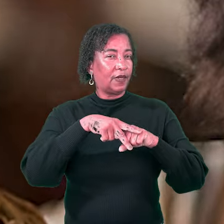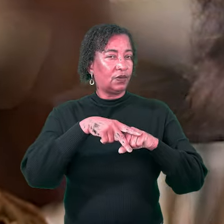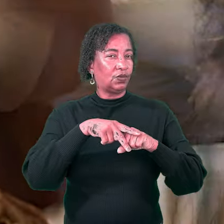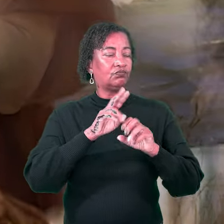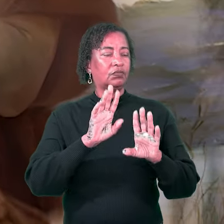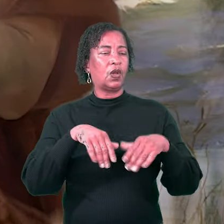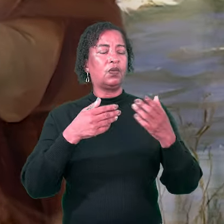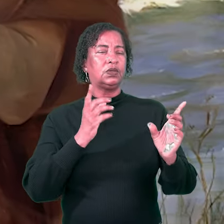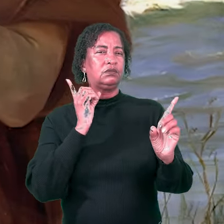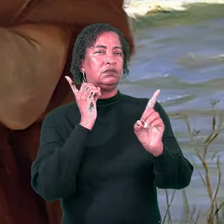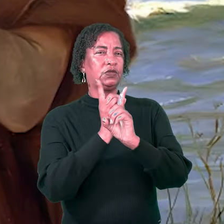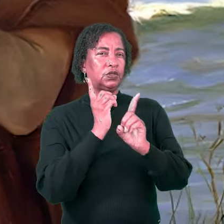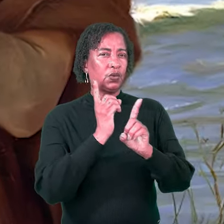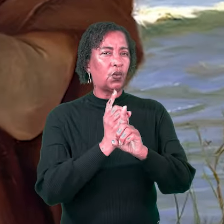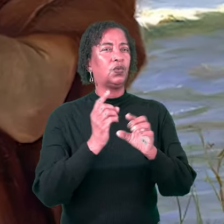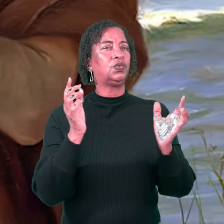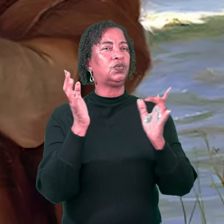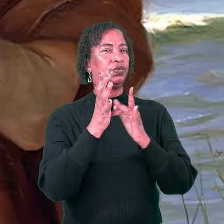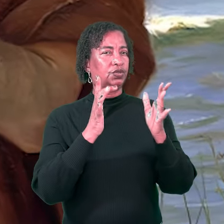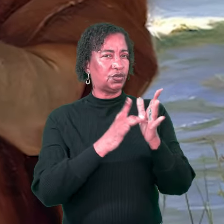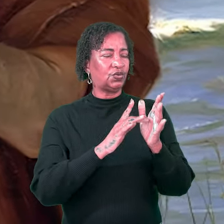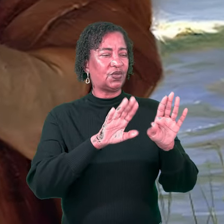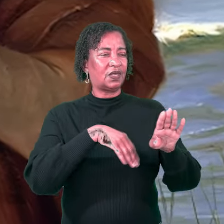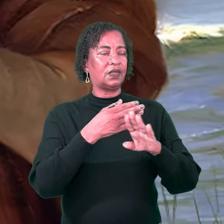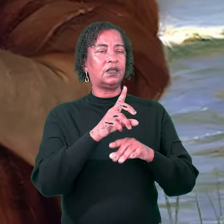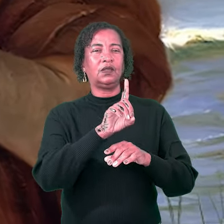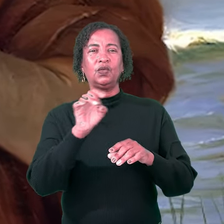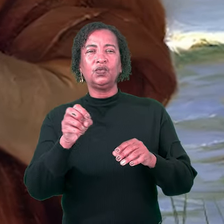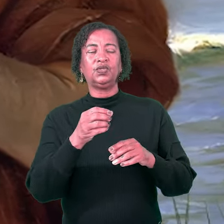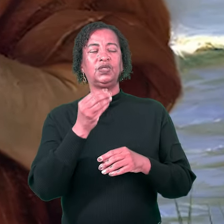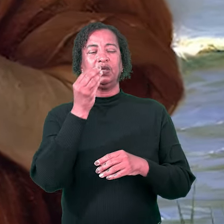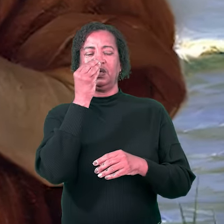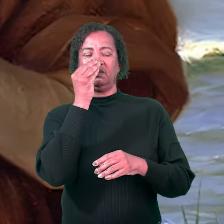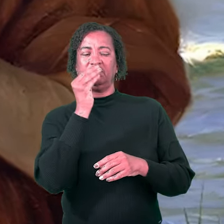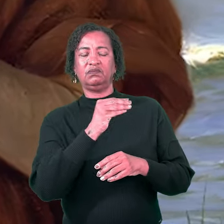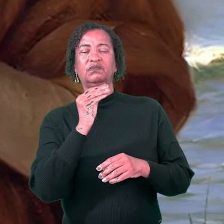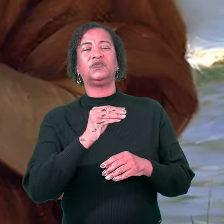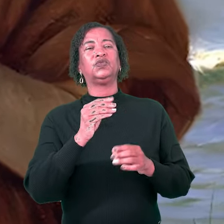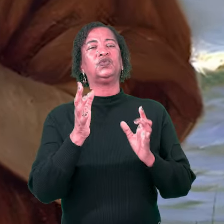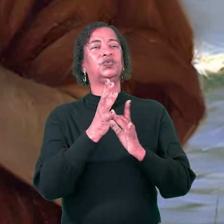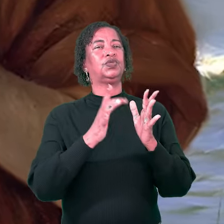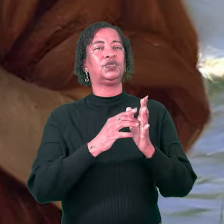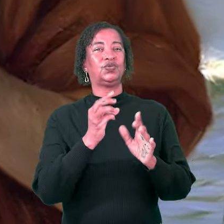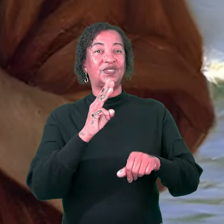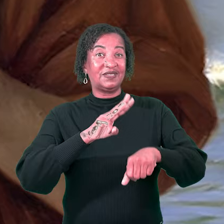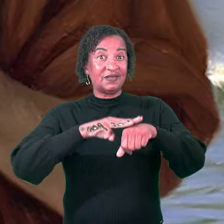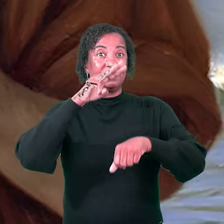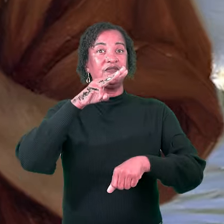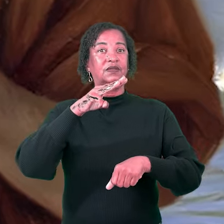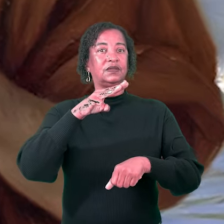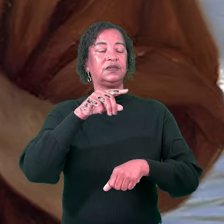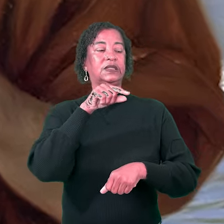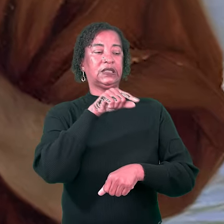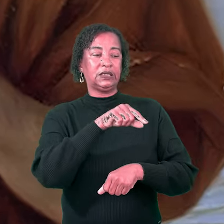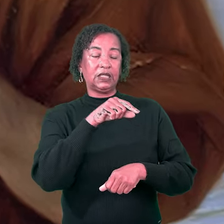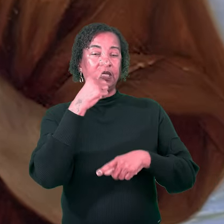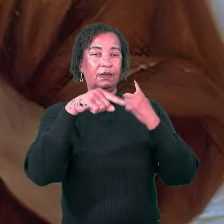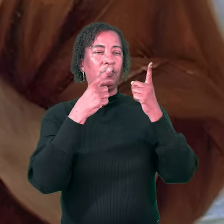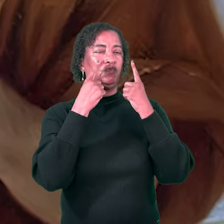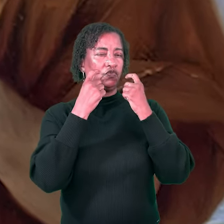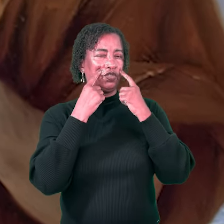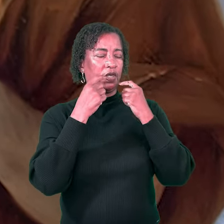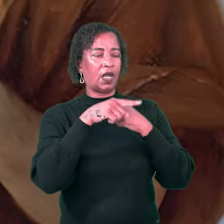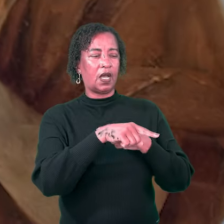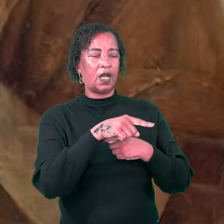encontrou Jesus até o dia em ele negou a Jesus três vezes e foi chorar amargamente, Pedro aprendeu uma lição. Eu